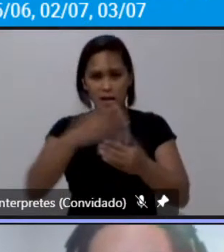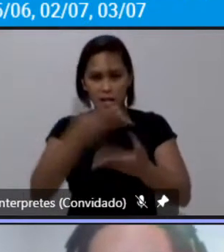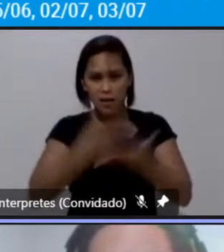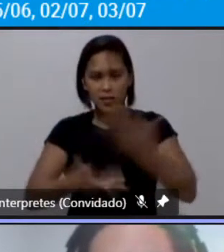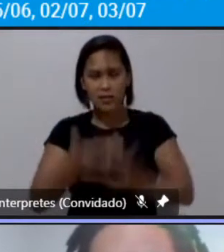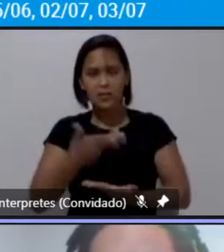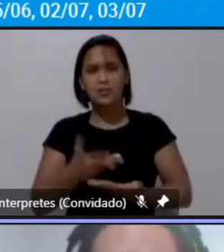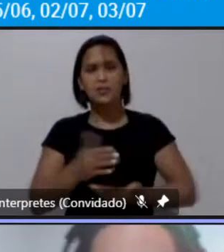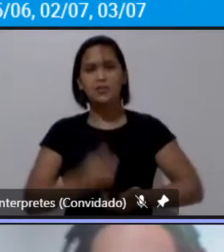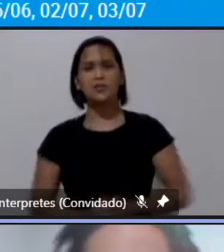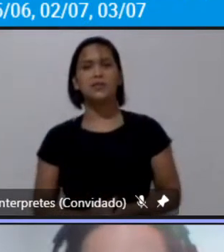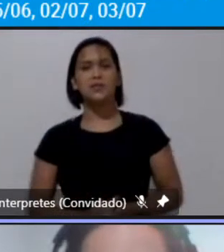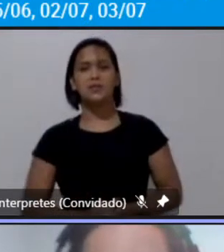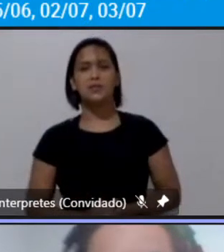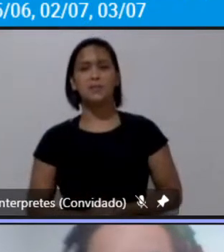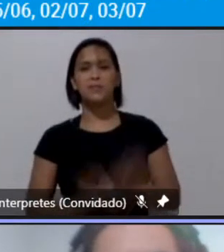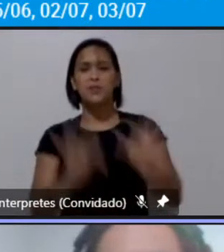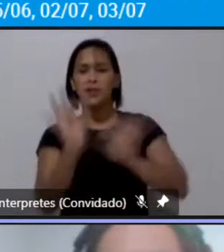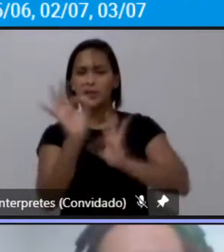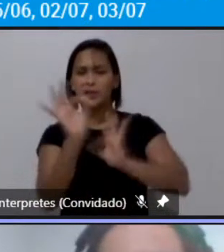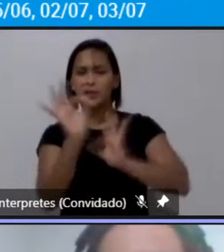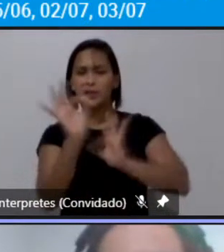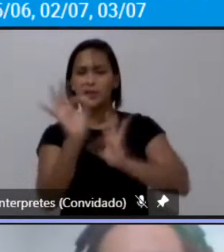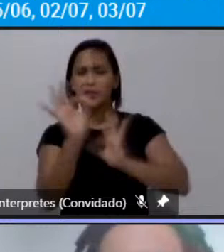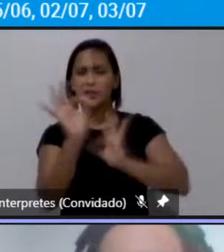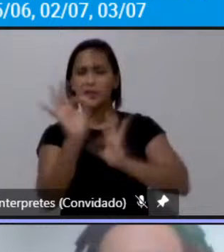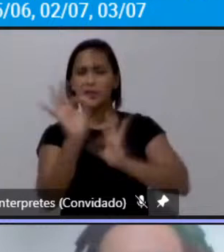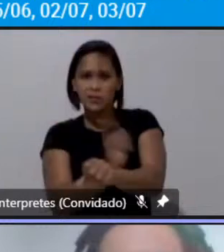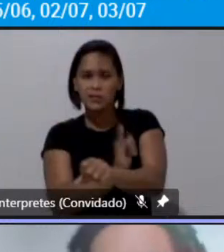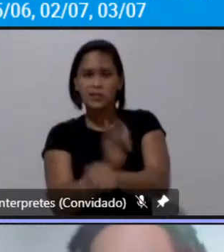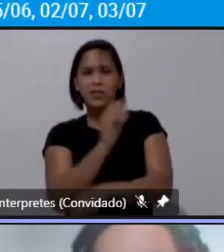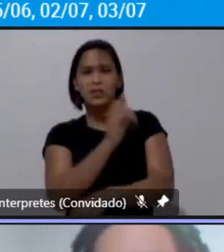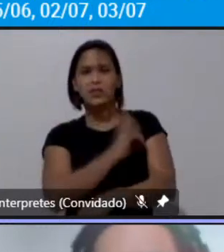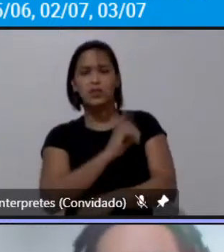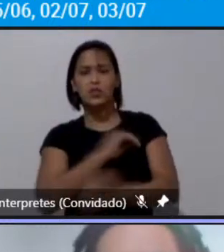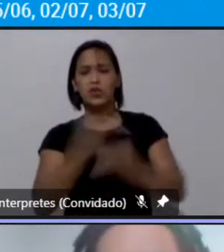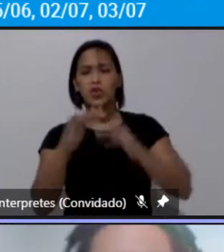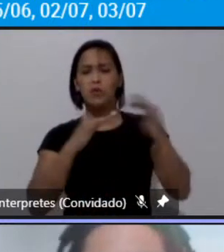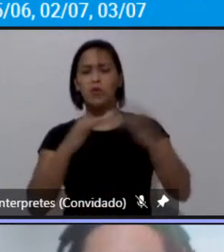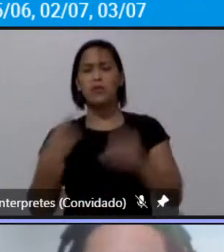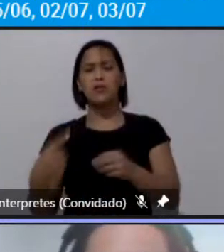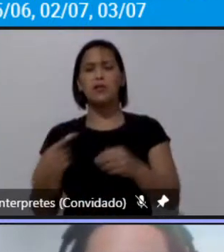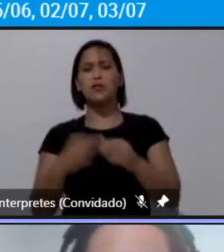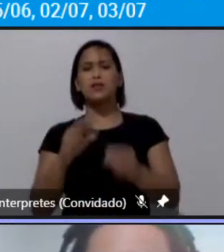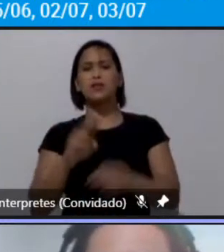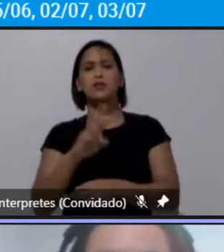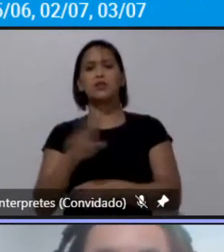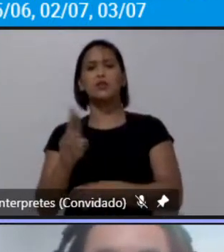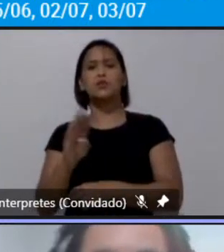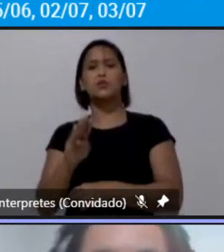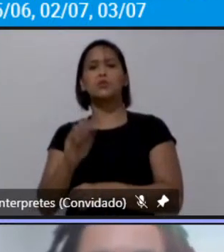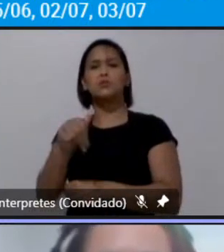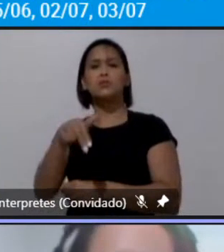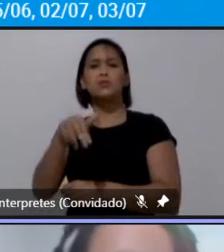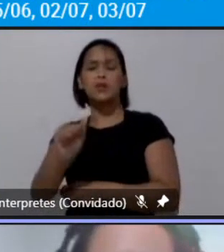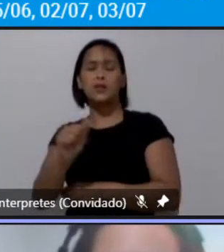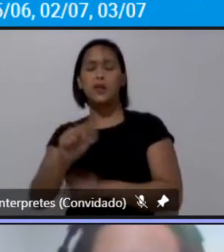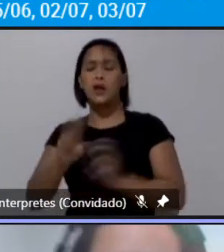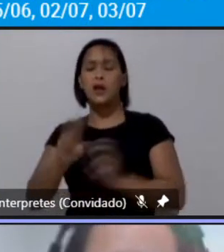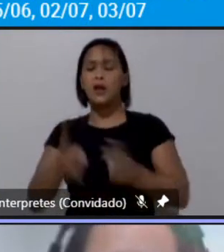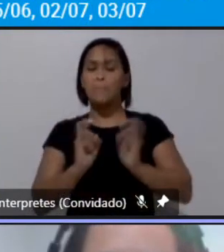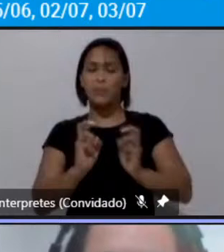a elaboração dos planos diretor dos planos de mobilidade urbana estavam e era uma condição para